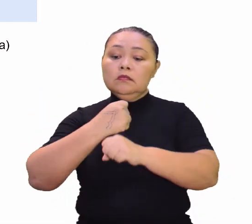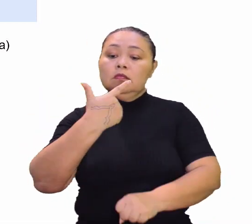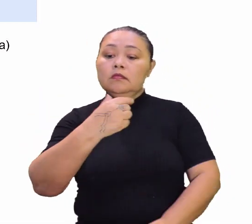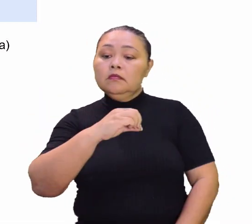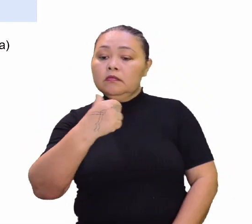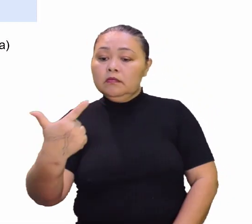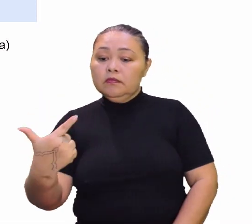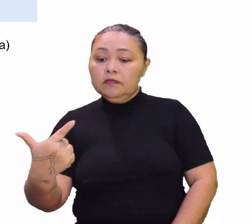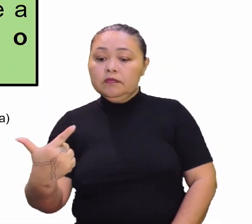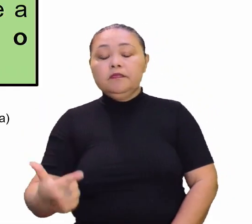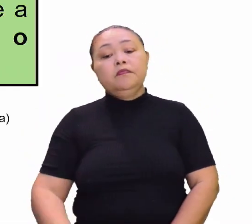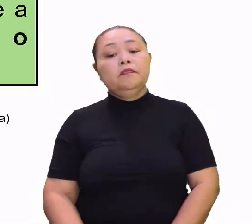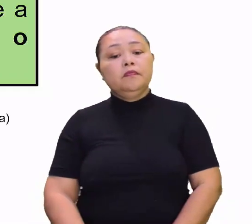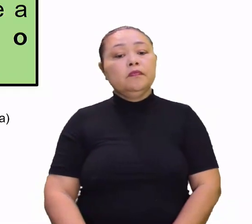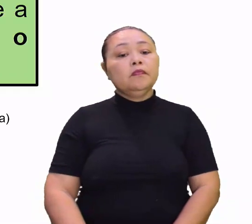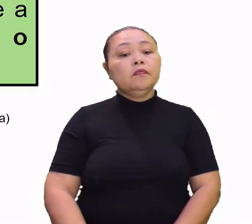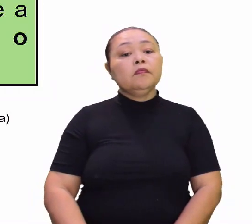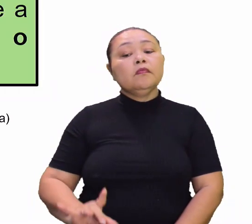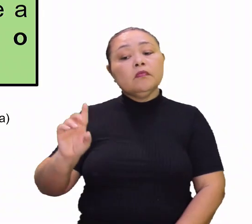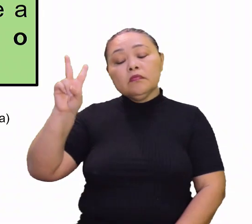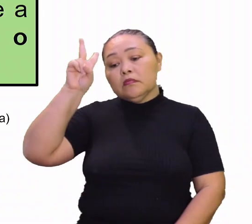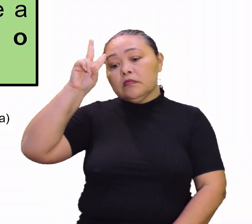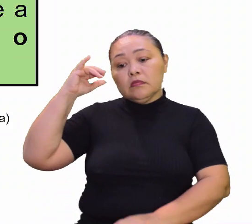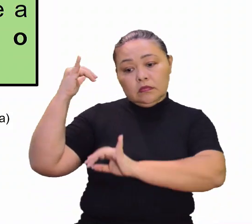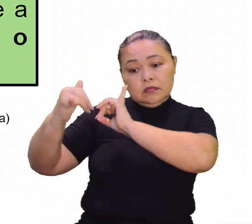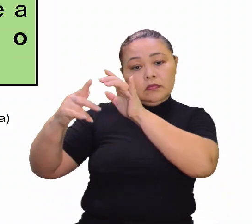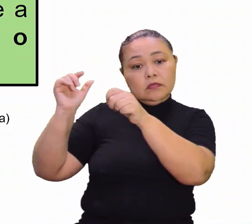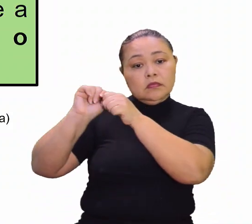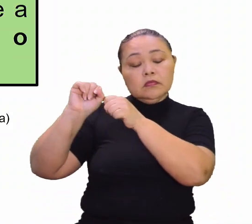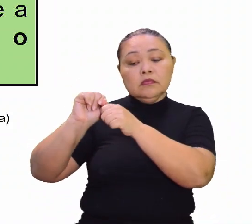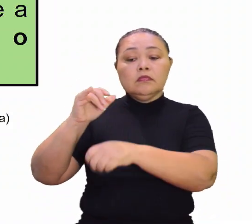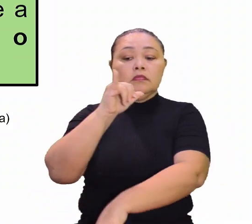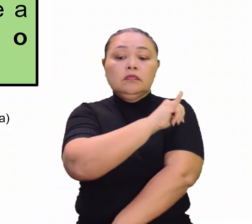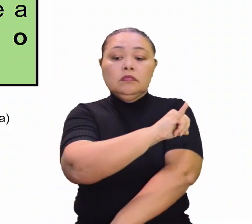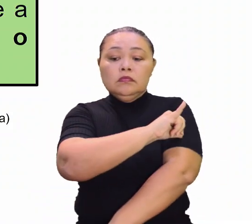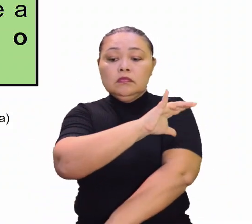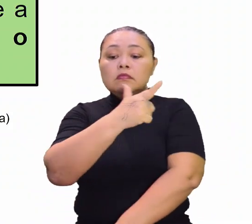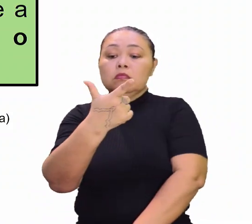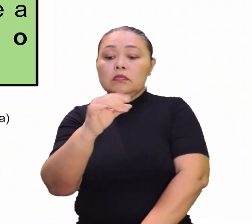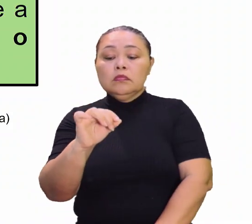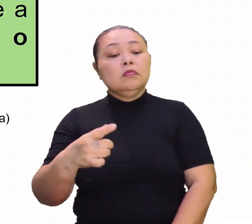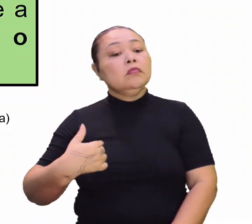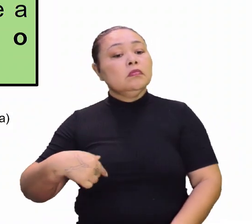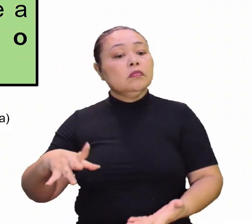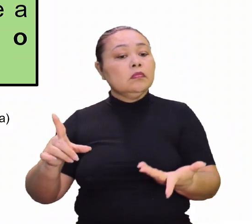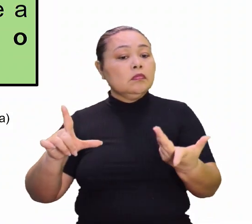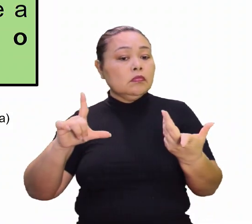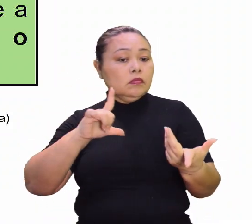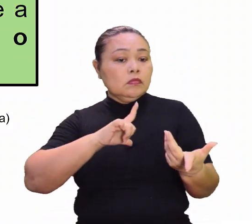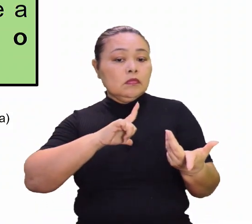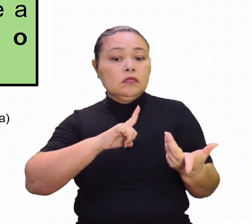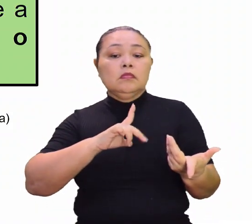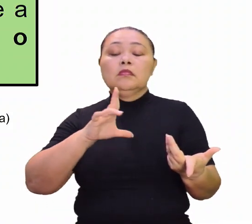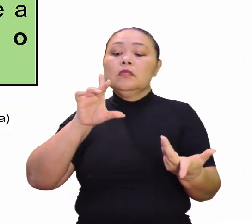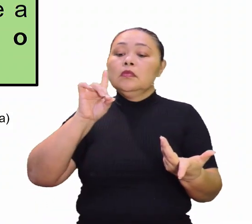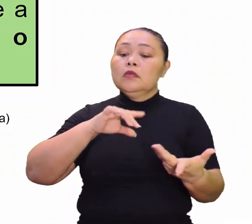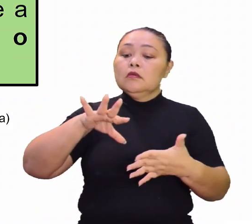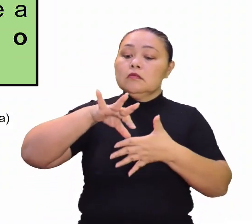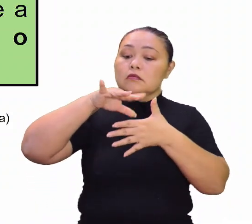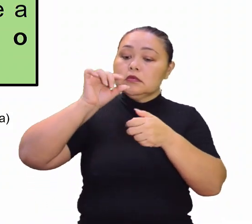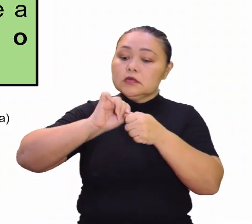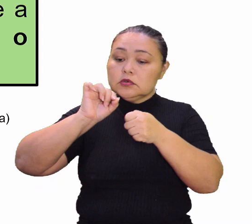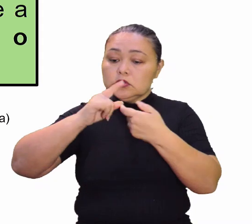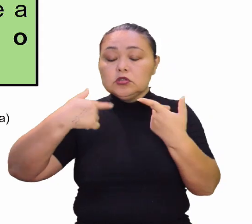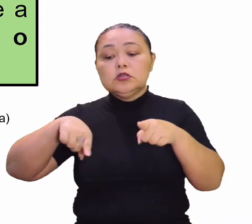2002. Muito bem. Só histórico. Então, a Rio mais 20, durante esses dias, chefe de Estado, de governo,